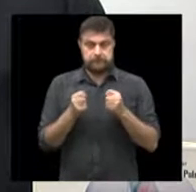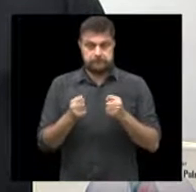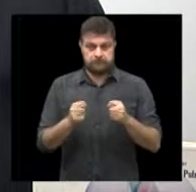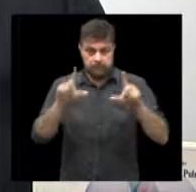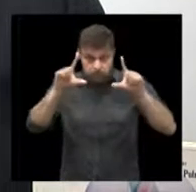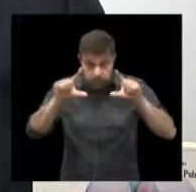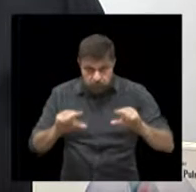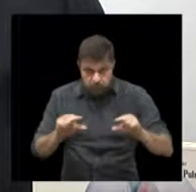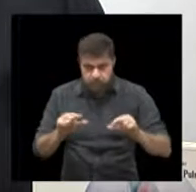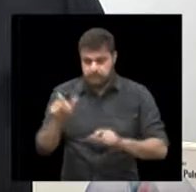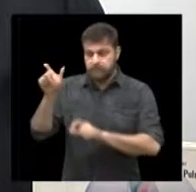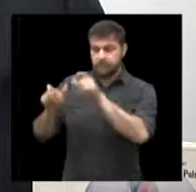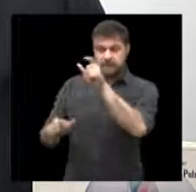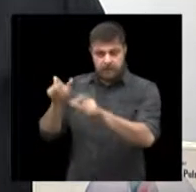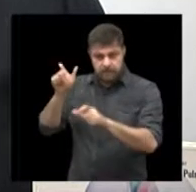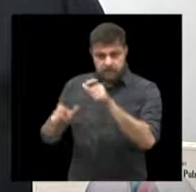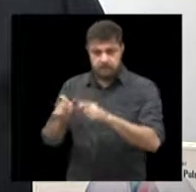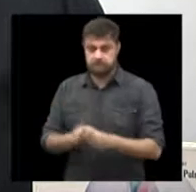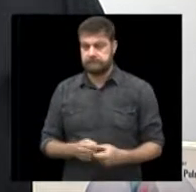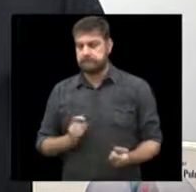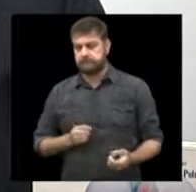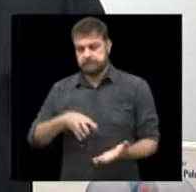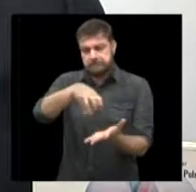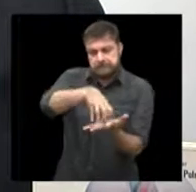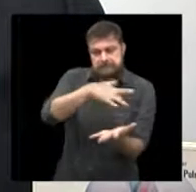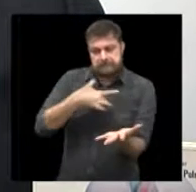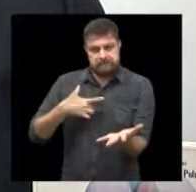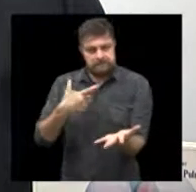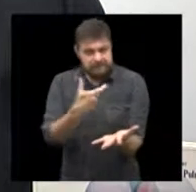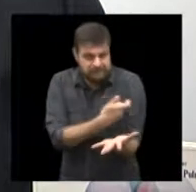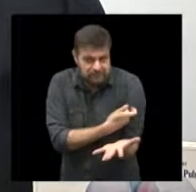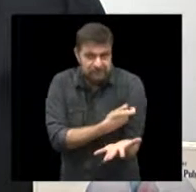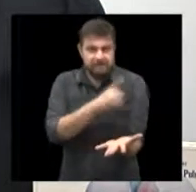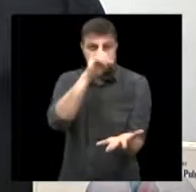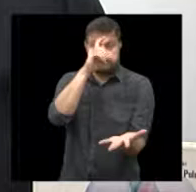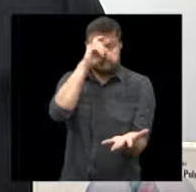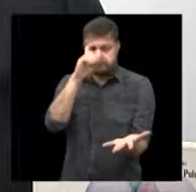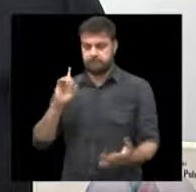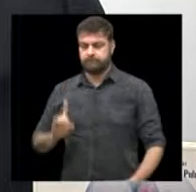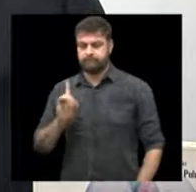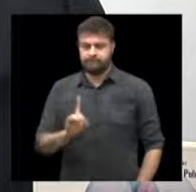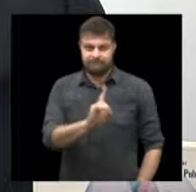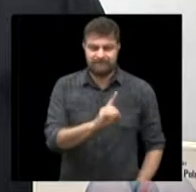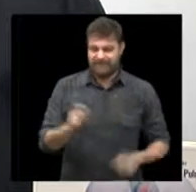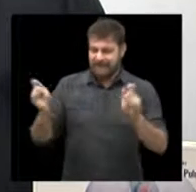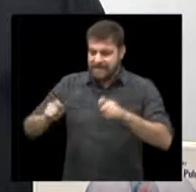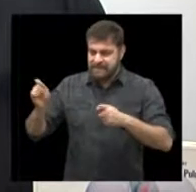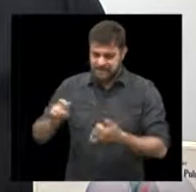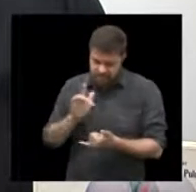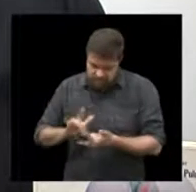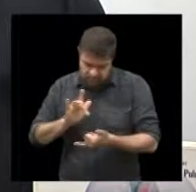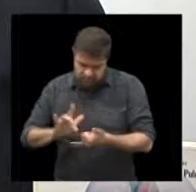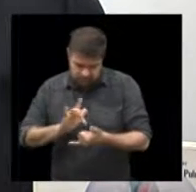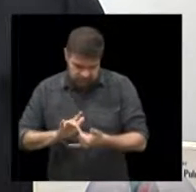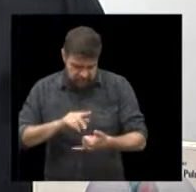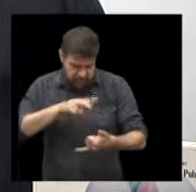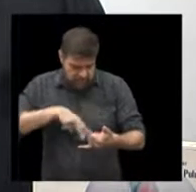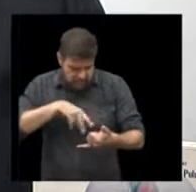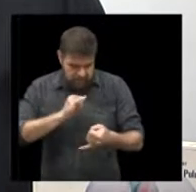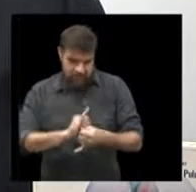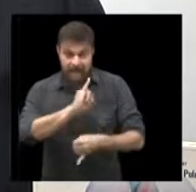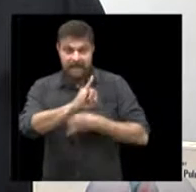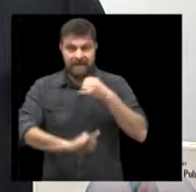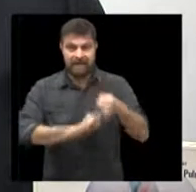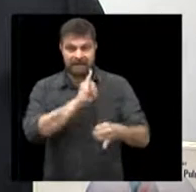isso, essas pessoas que procurariam um pronto-socorro, que procurariam um consultório, estão conseguindo ter orientações através da internet